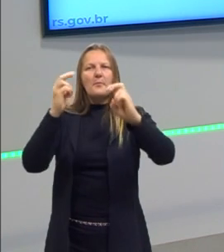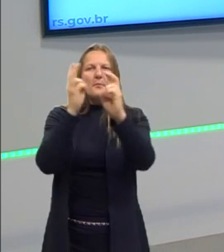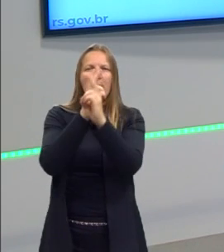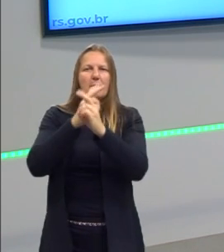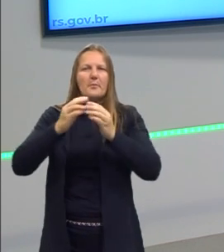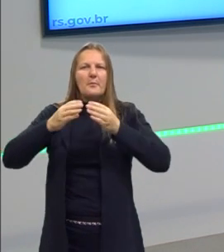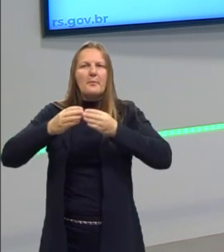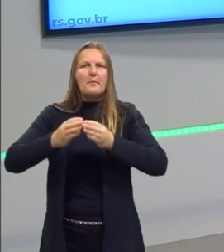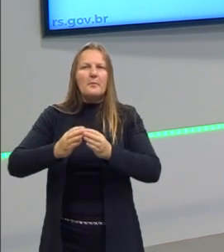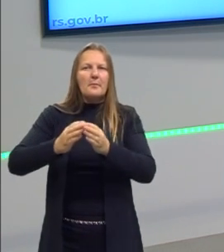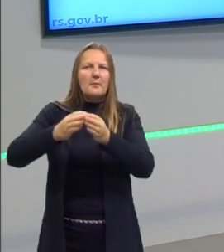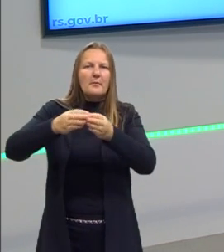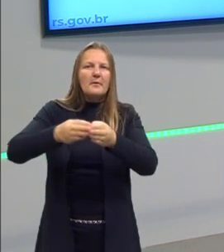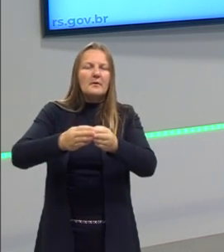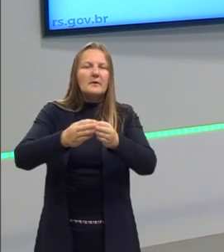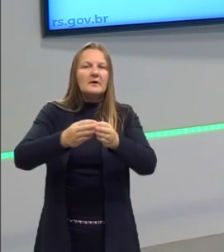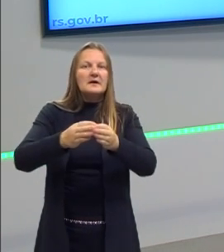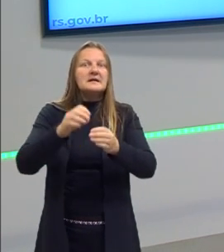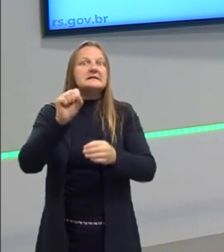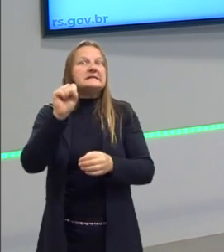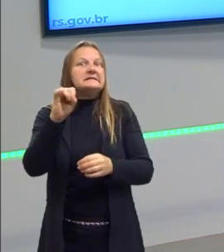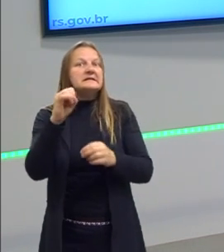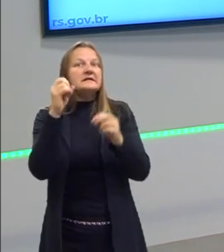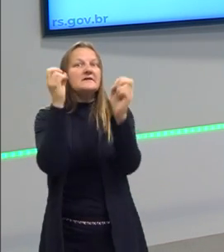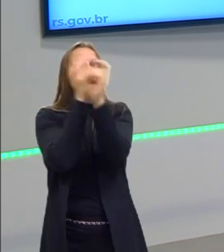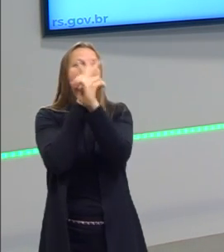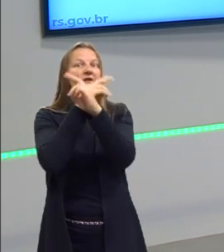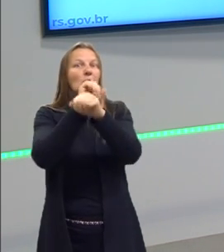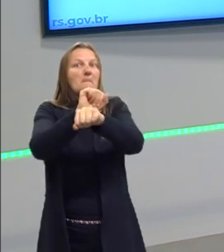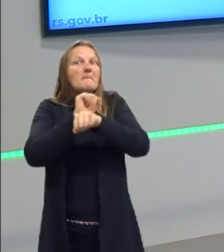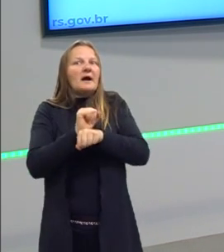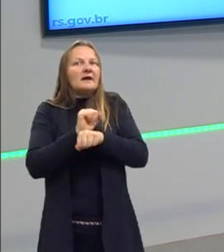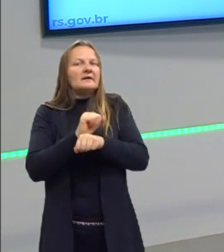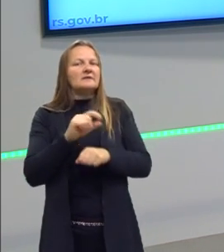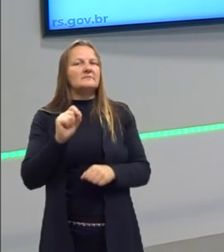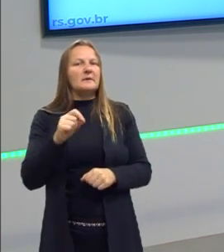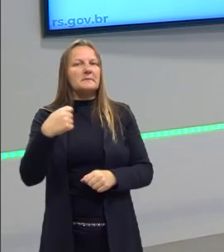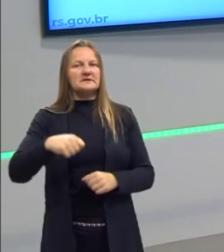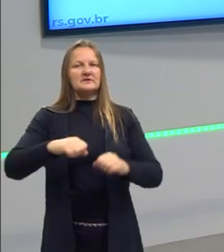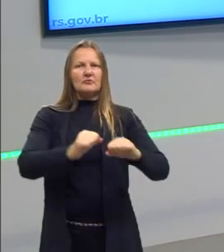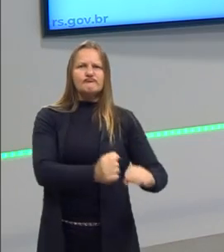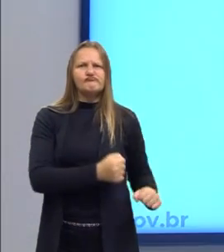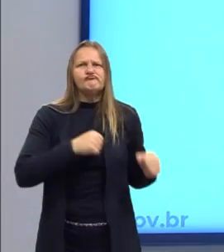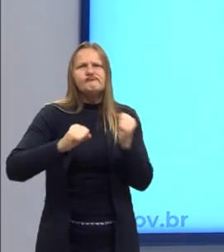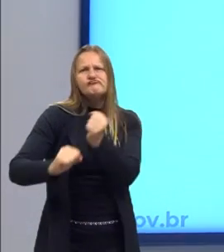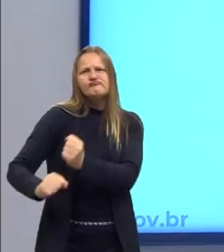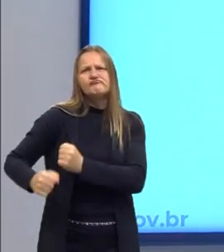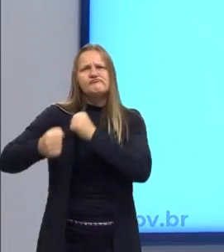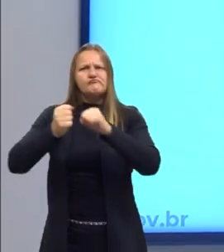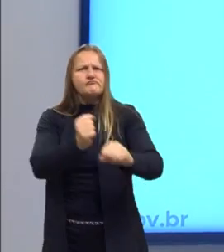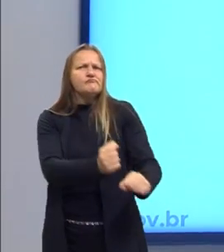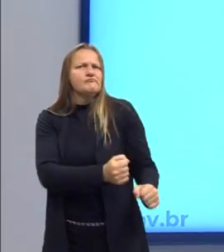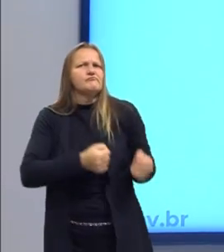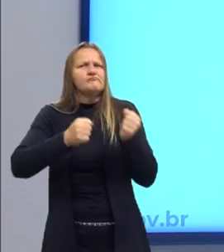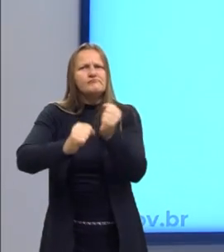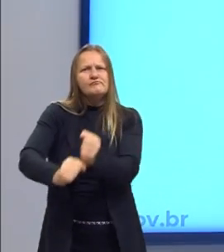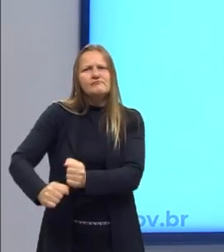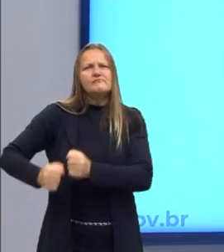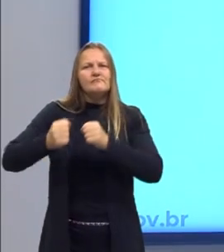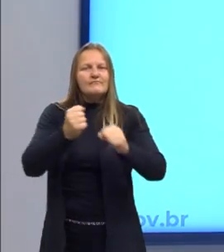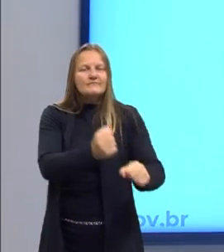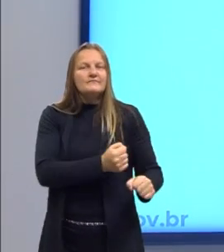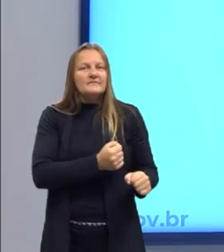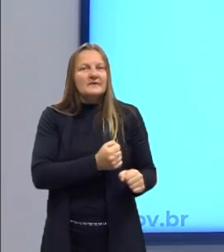Mas quando o vento para, é preciso o remo. Então, o conhecimento, ele precisa, segundo Platão, ir além do